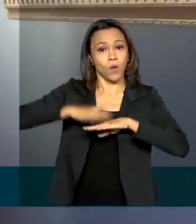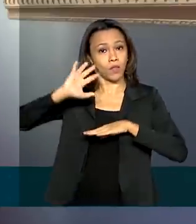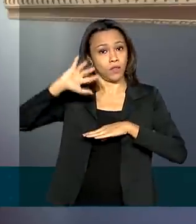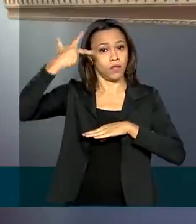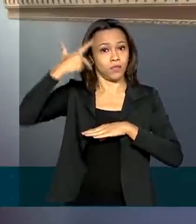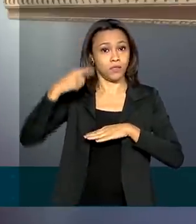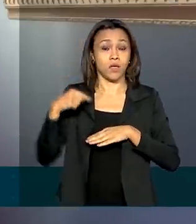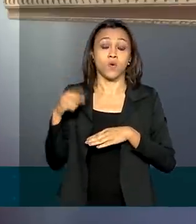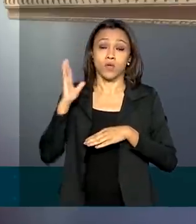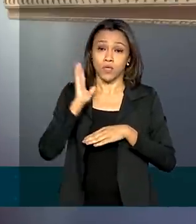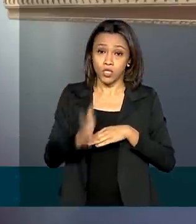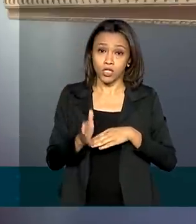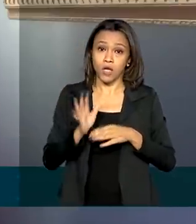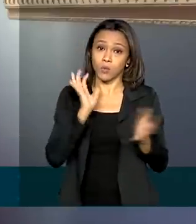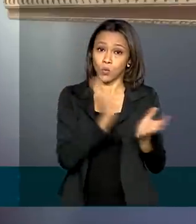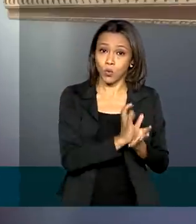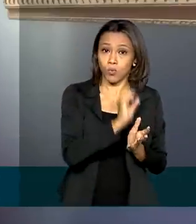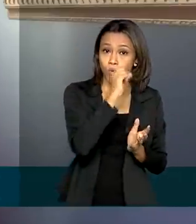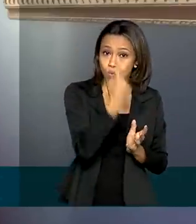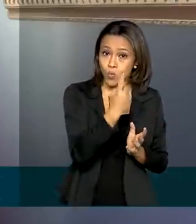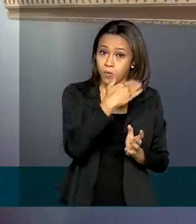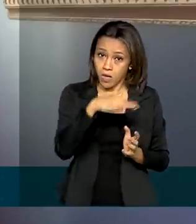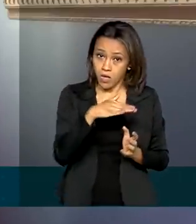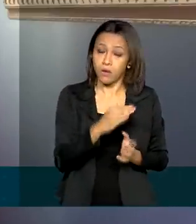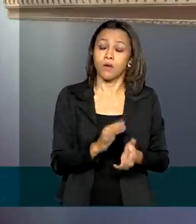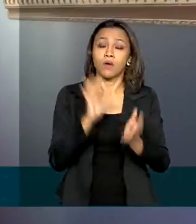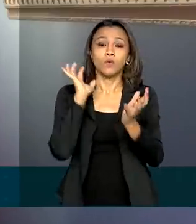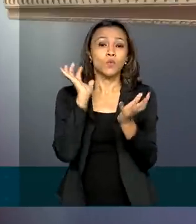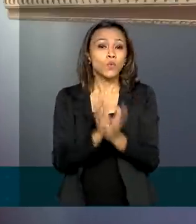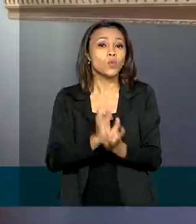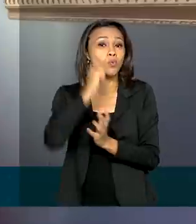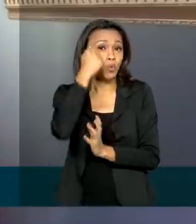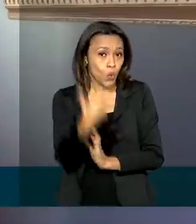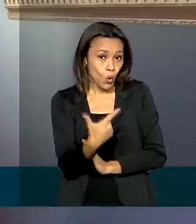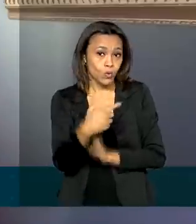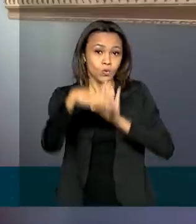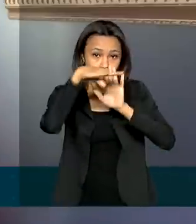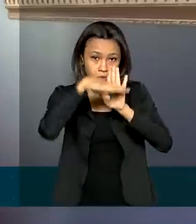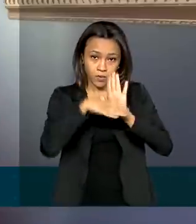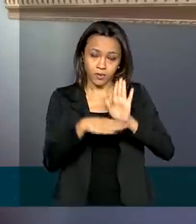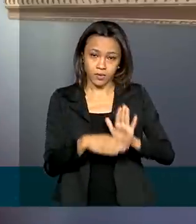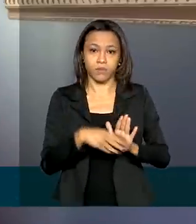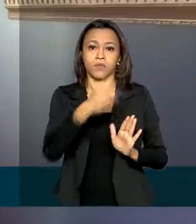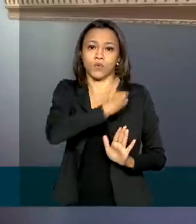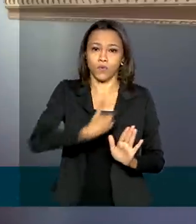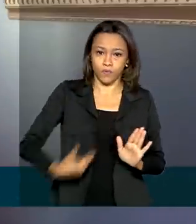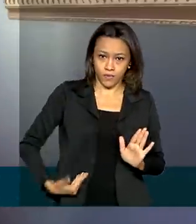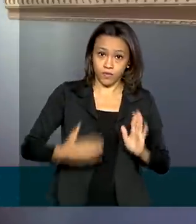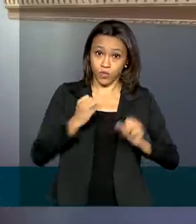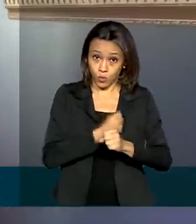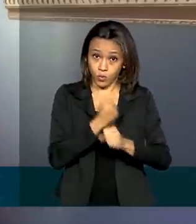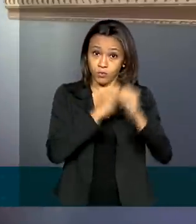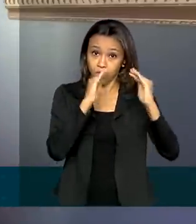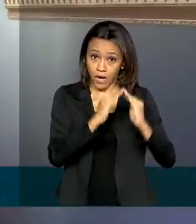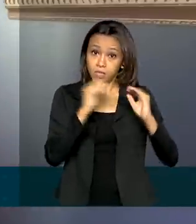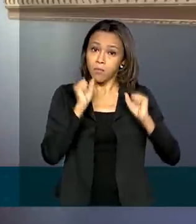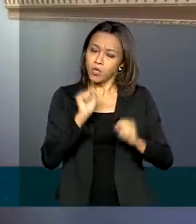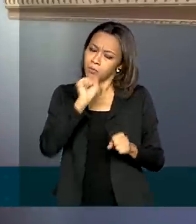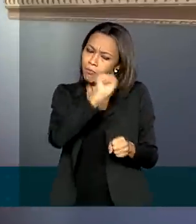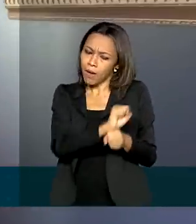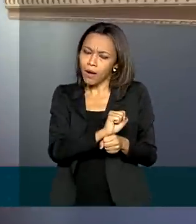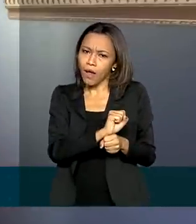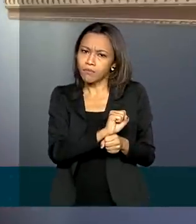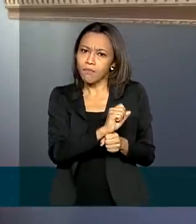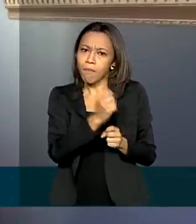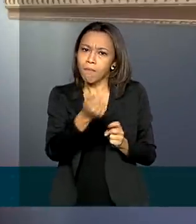financiamento das faixas 1,5 e 2 do programa Casa Verde e Amarela vão poder pausar o repasso de parcelas que